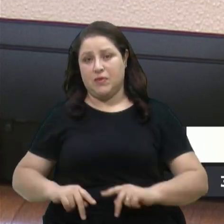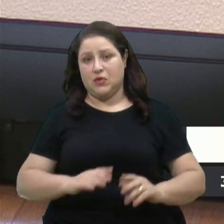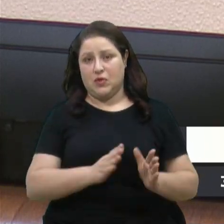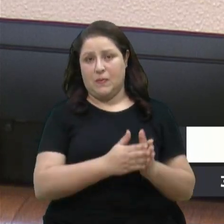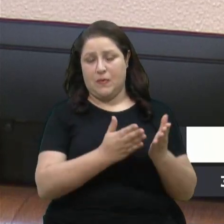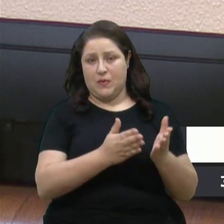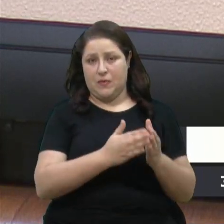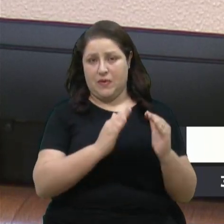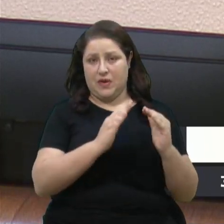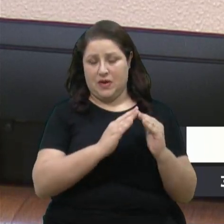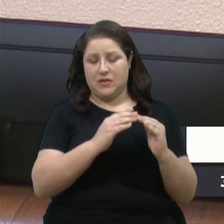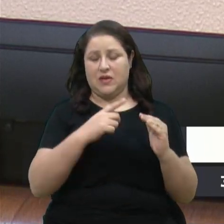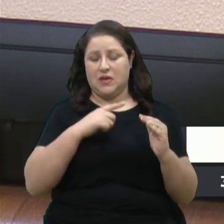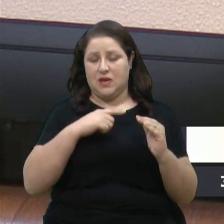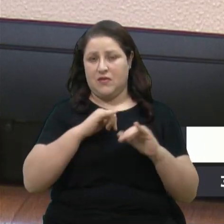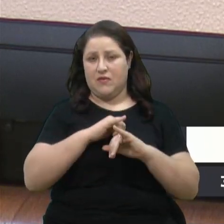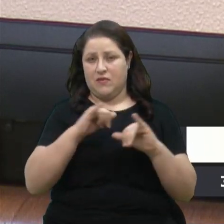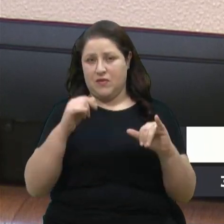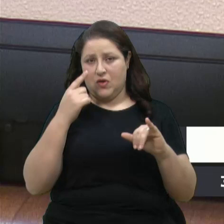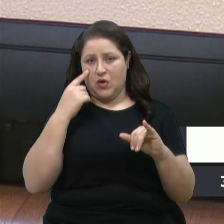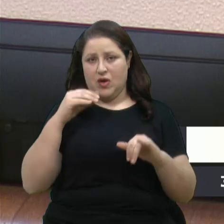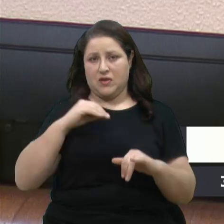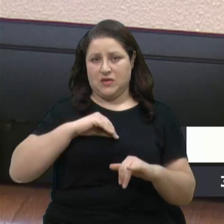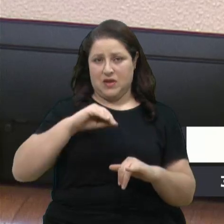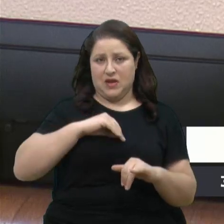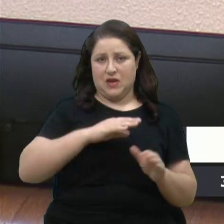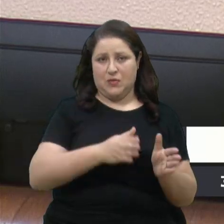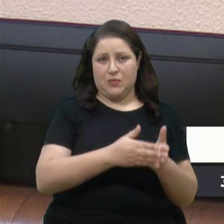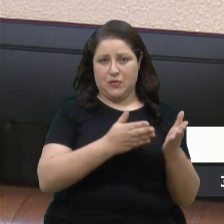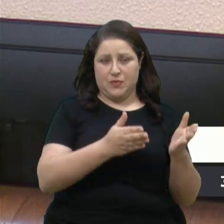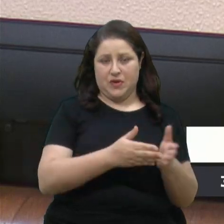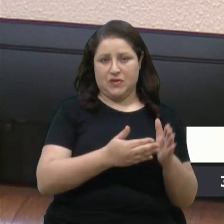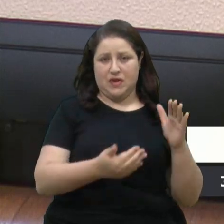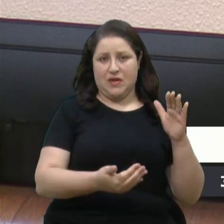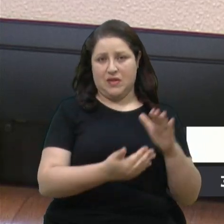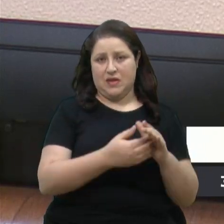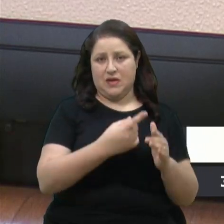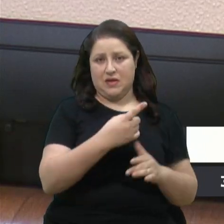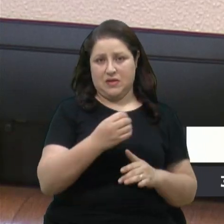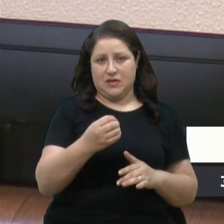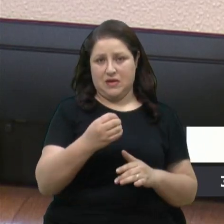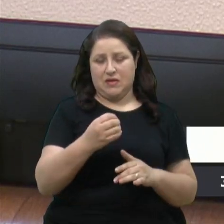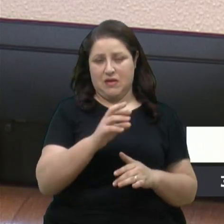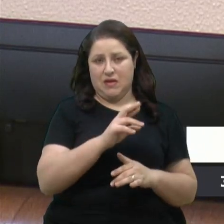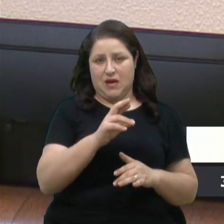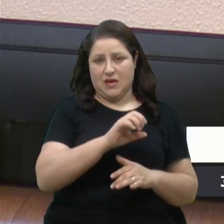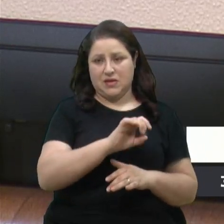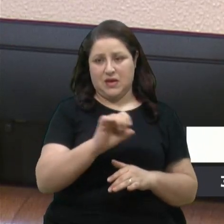atualizados os dados. Faixa de renda, pobreza, até R$ 100,00 per capita,